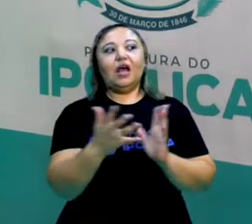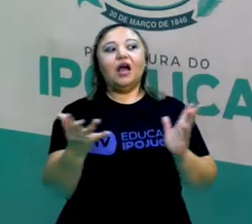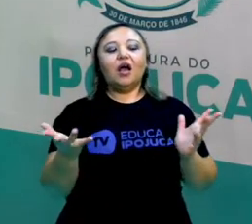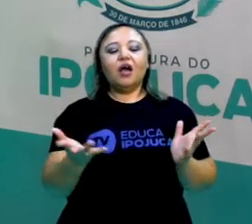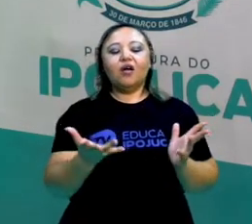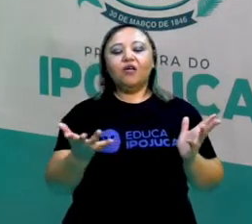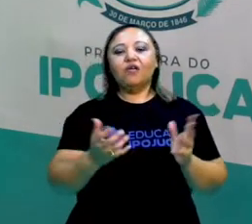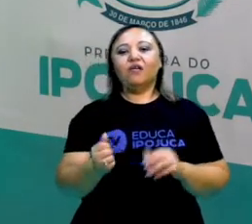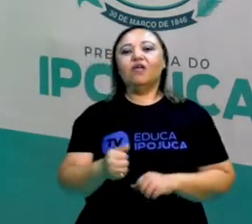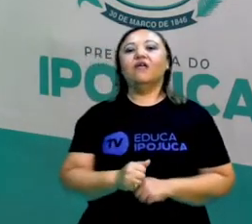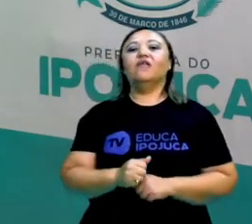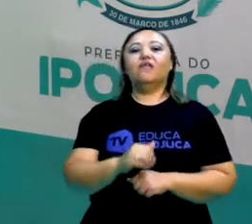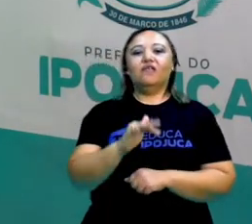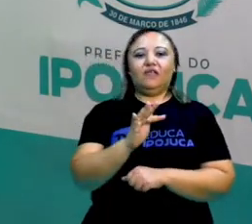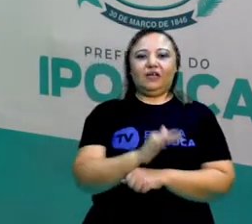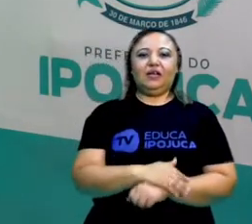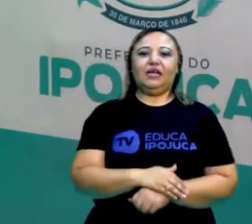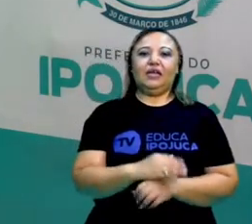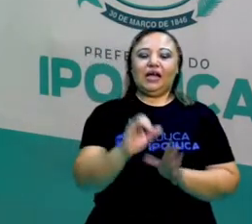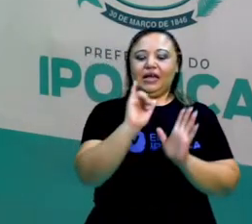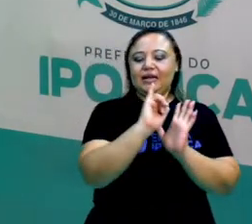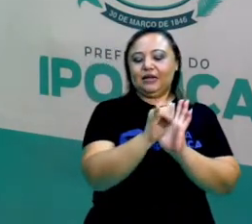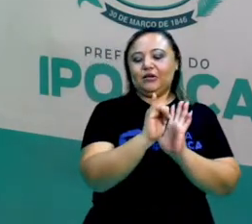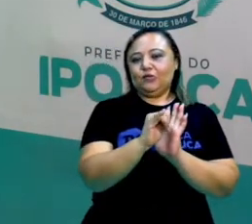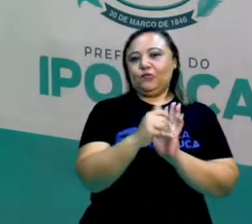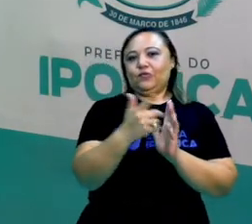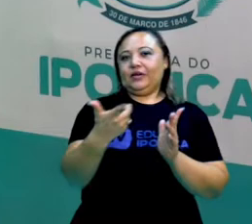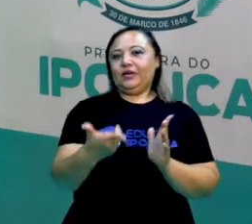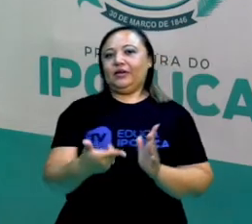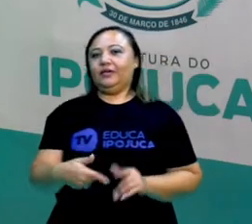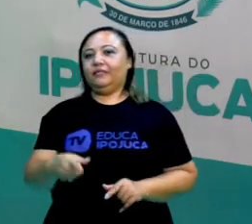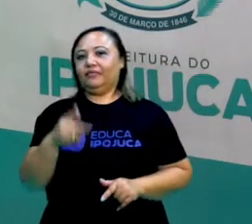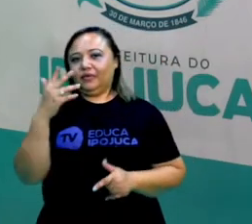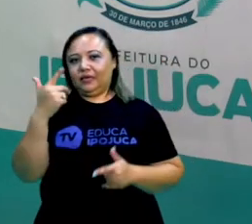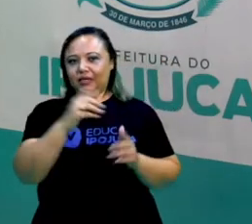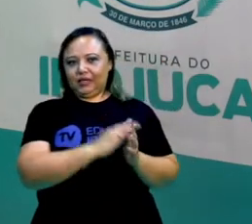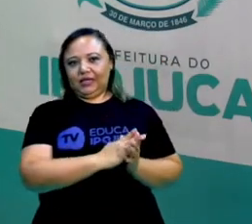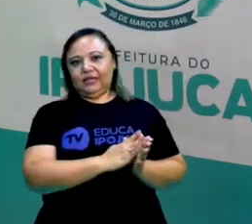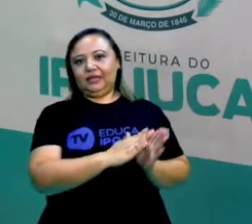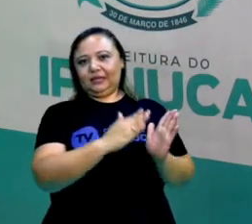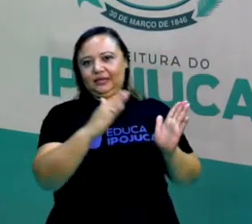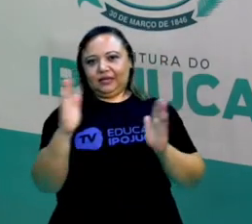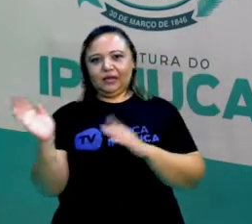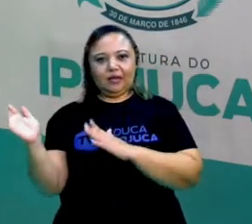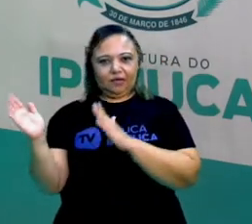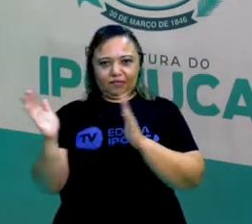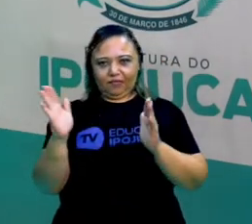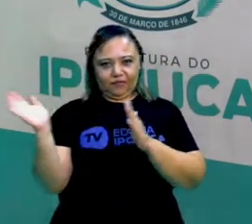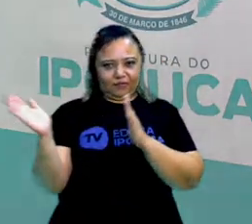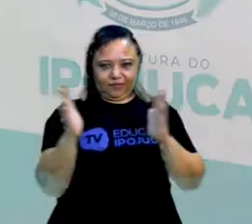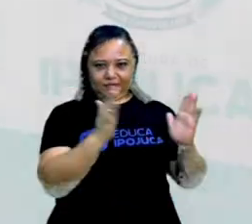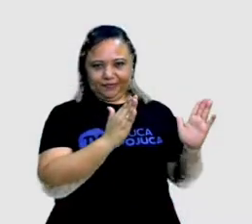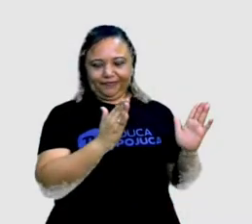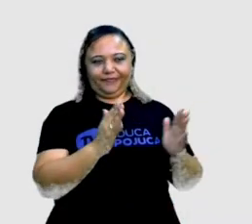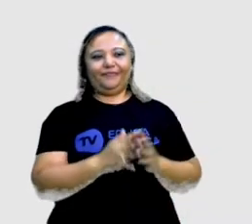ver essa outra crônica que fala um pouco sobre sala de aula. Vamos ver essa pra gente discutir as duas depois.